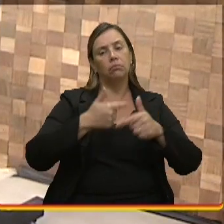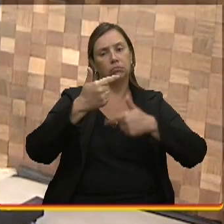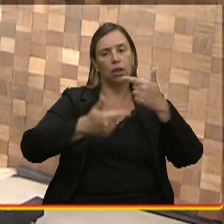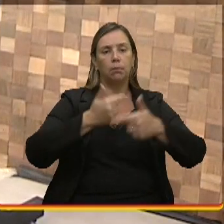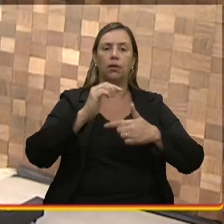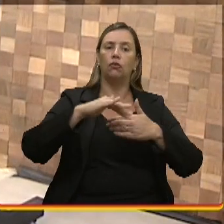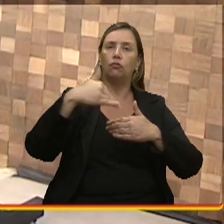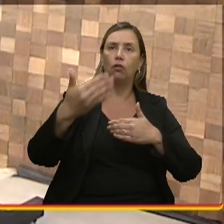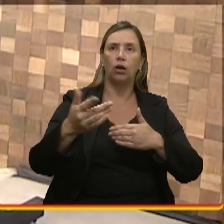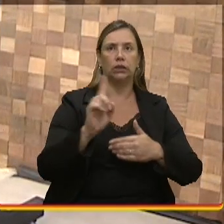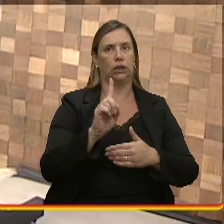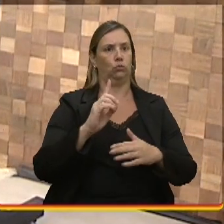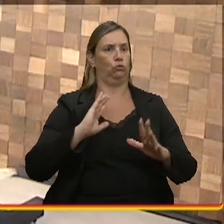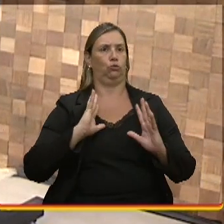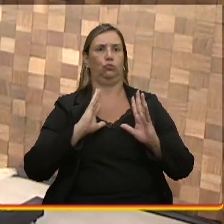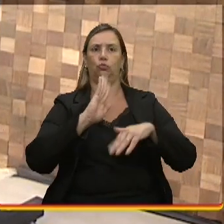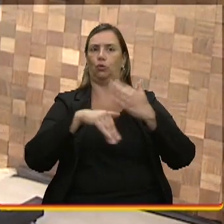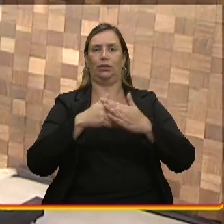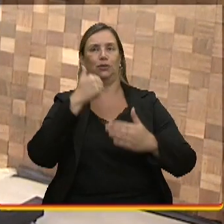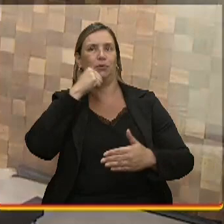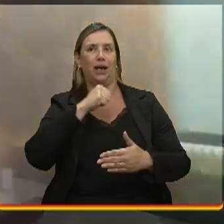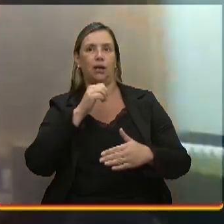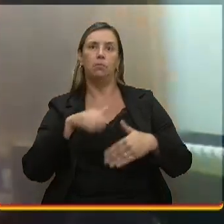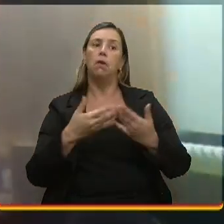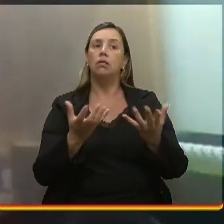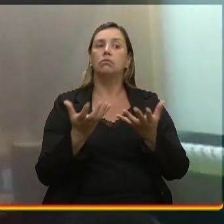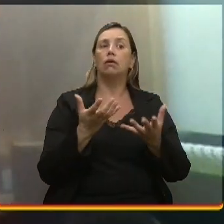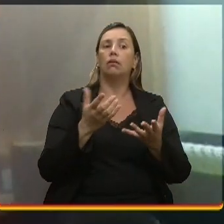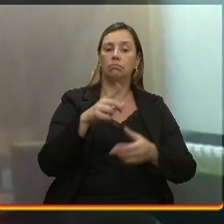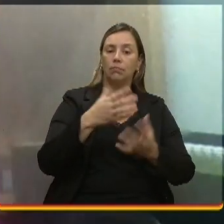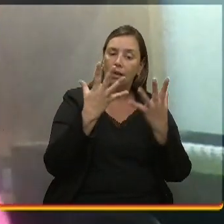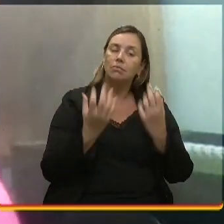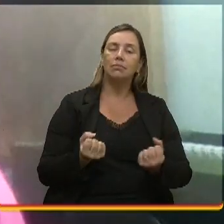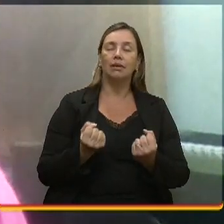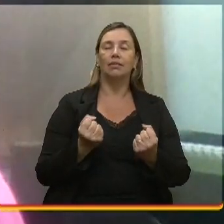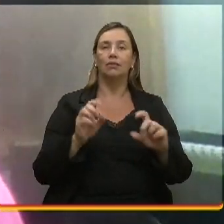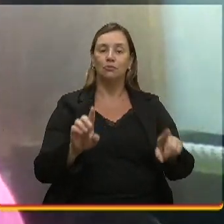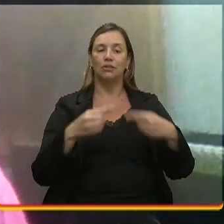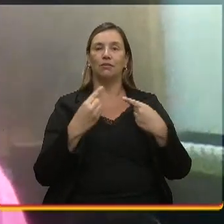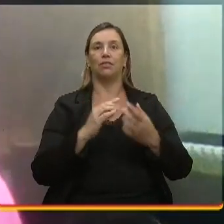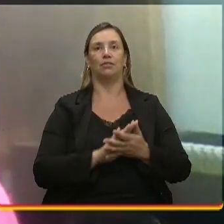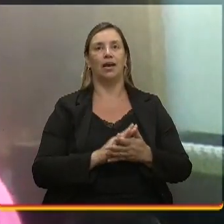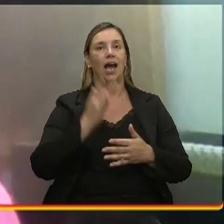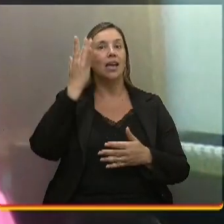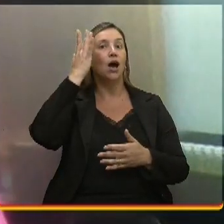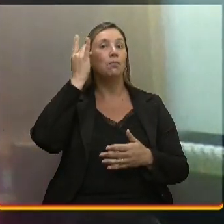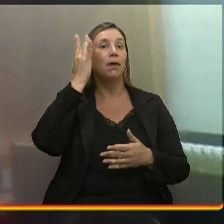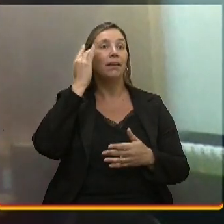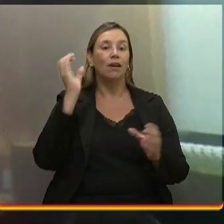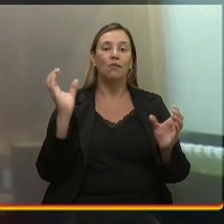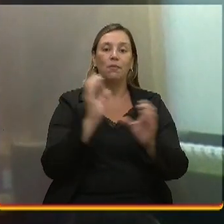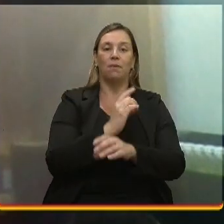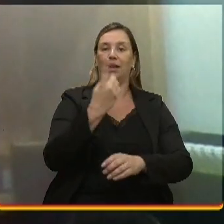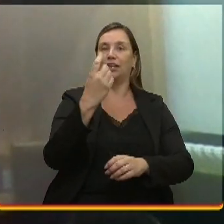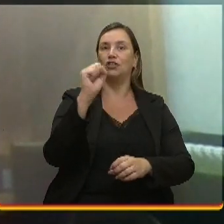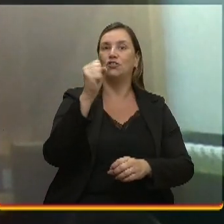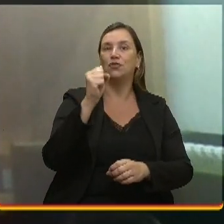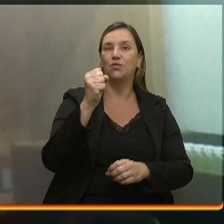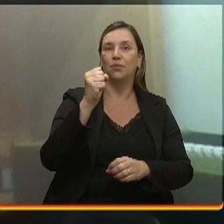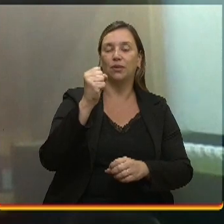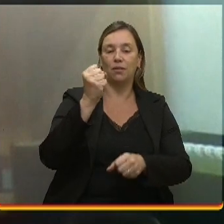Não é para todas, mas era para quem quisesse e aceitasse o desafio. E amanhã a gente completa 18 anos de atividade.